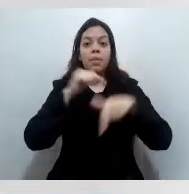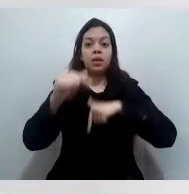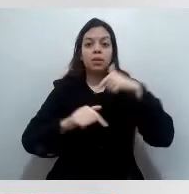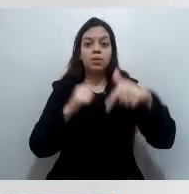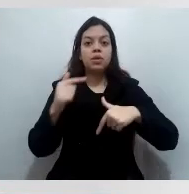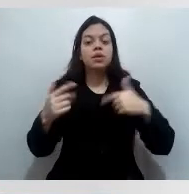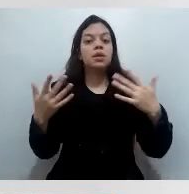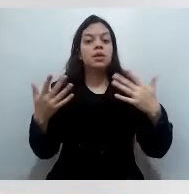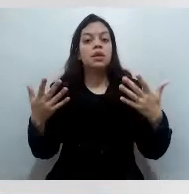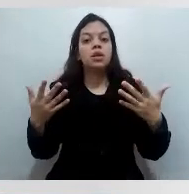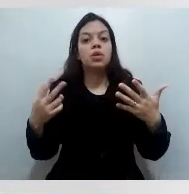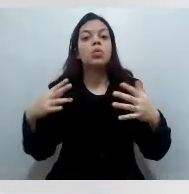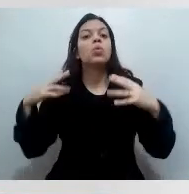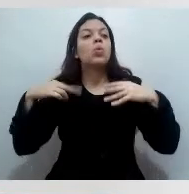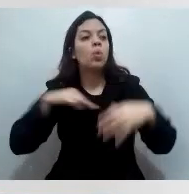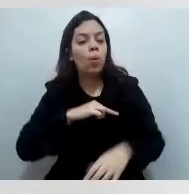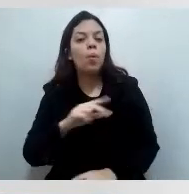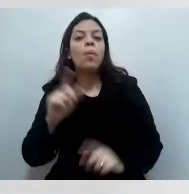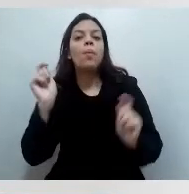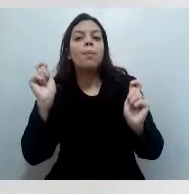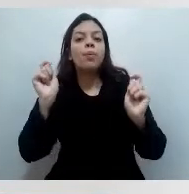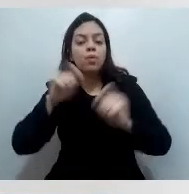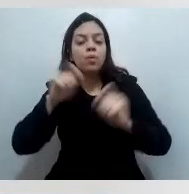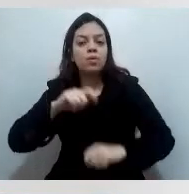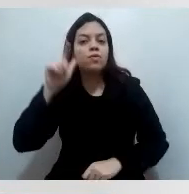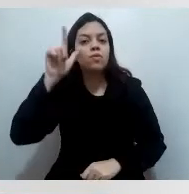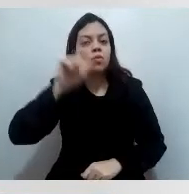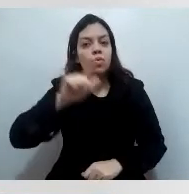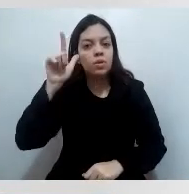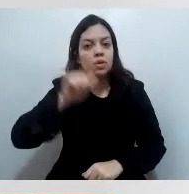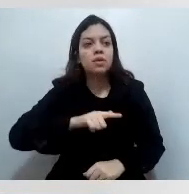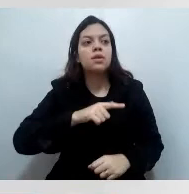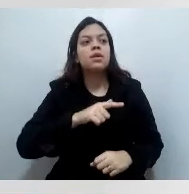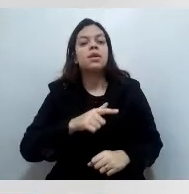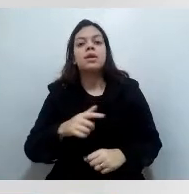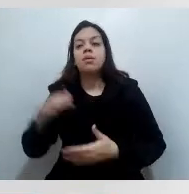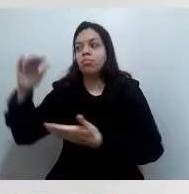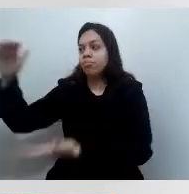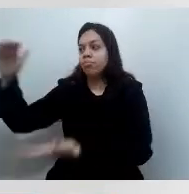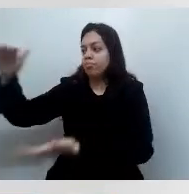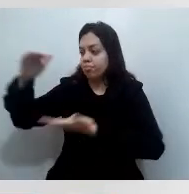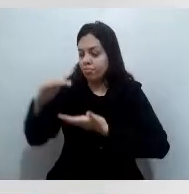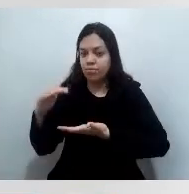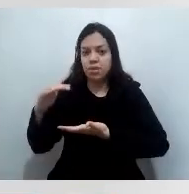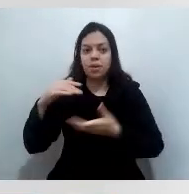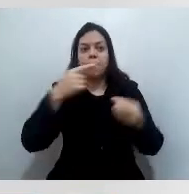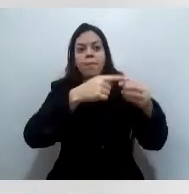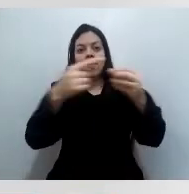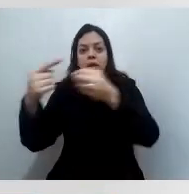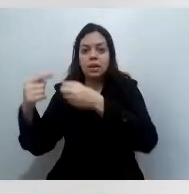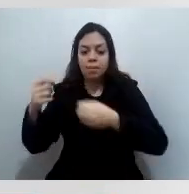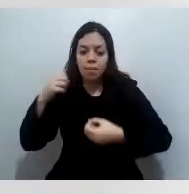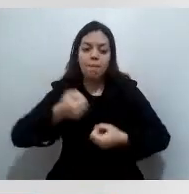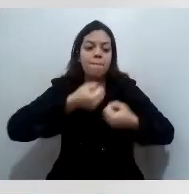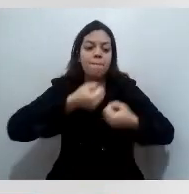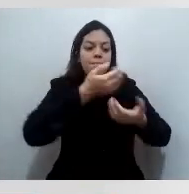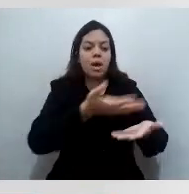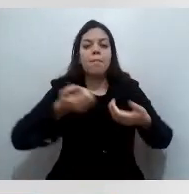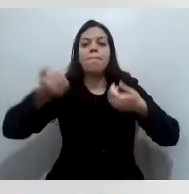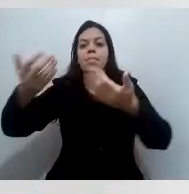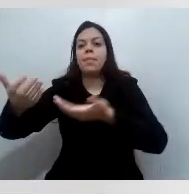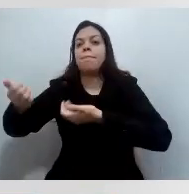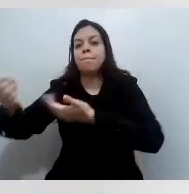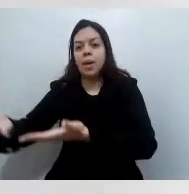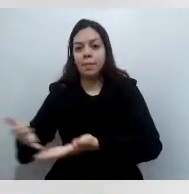quantitativo e já repassamos aos municípios essa diferença para garantir a segunda dose para quem recebeu a primeira